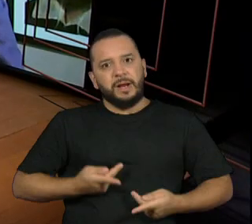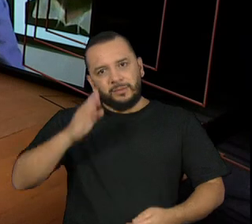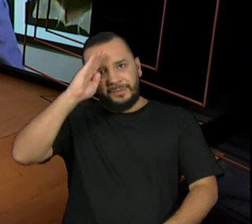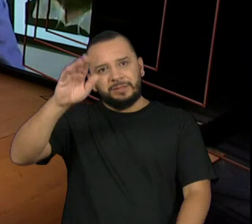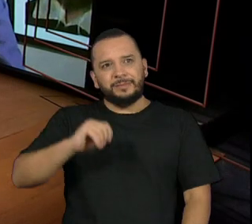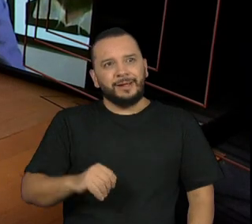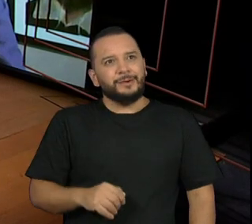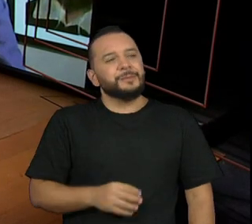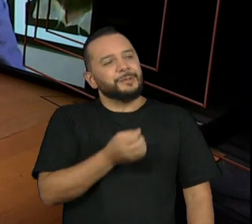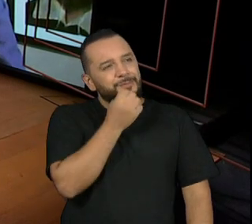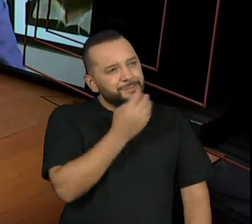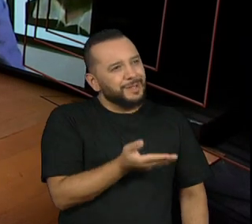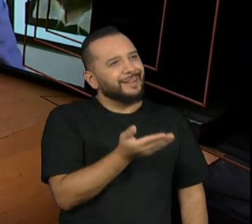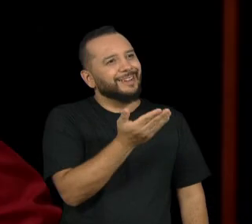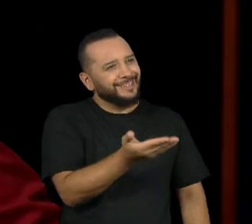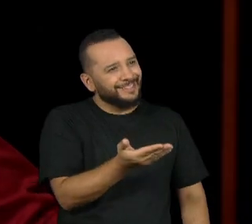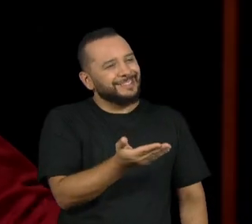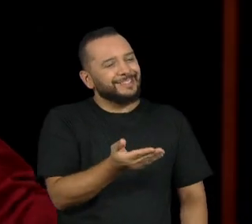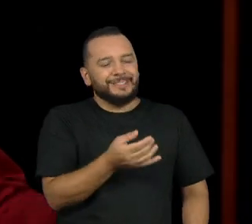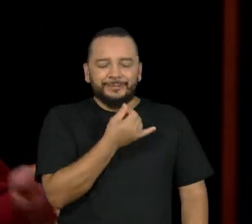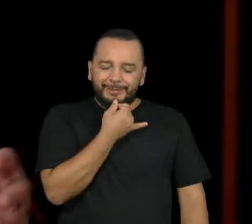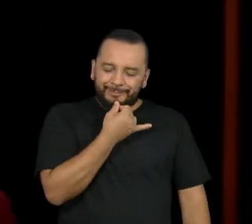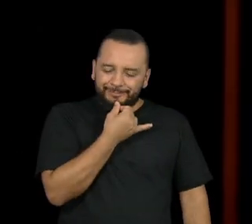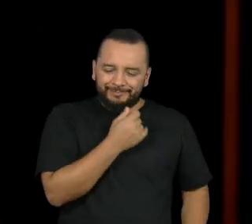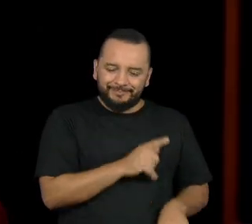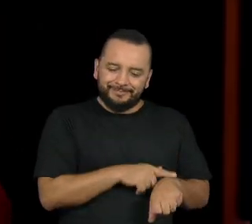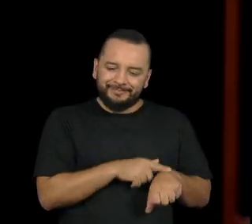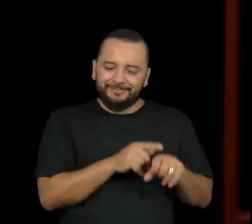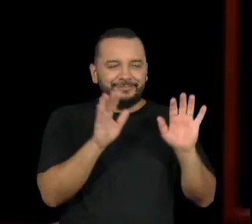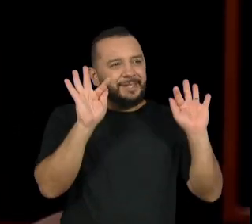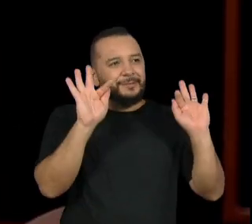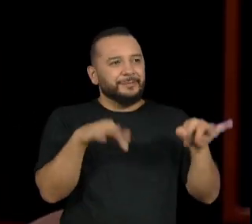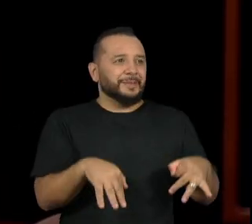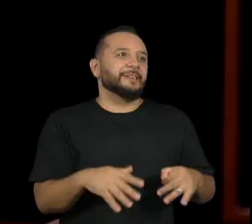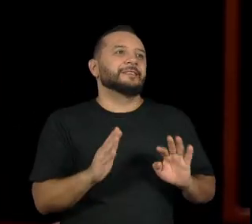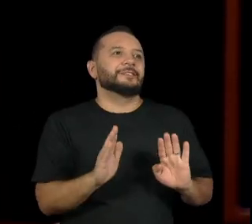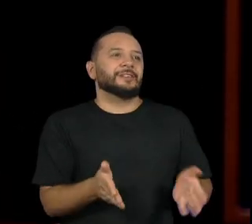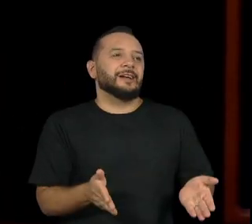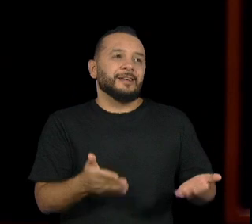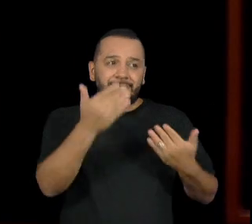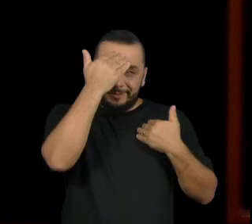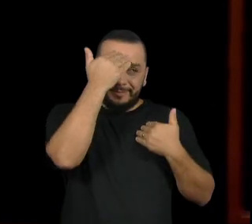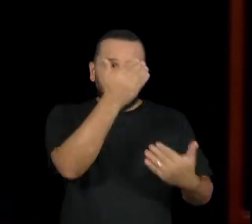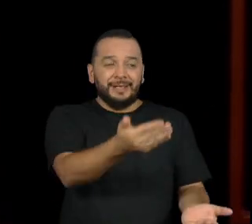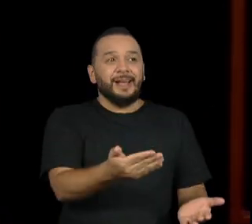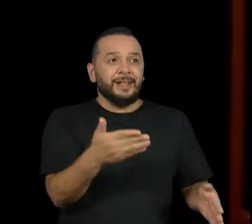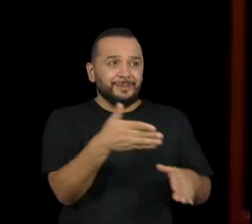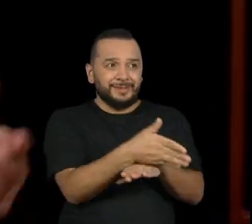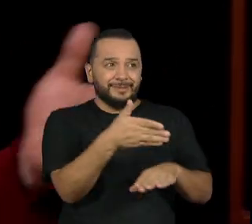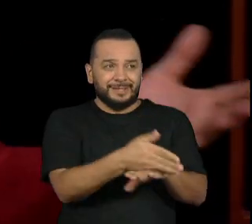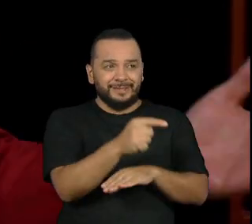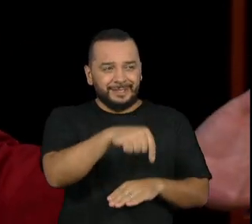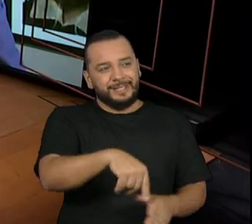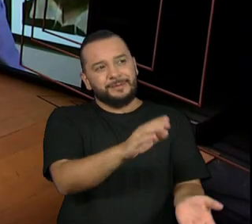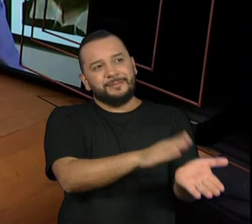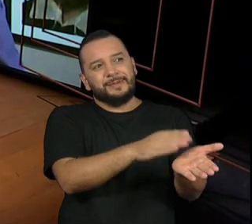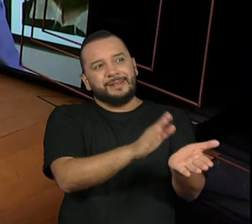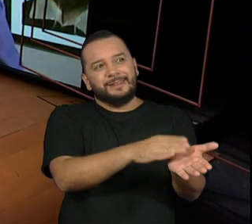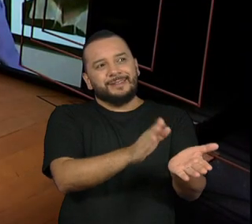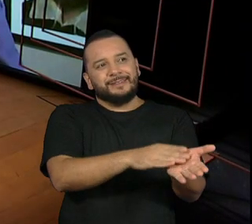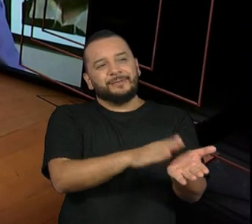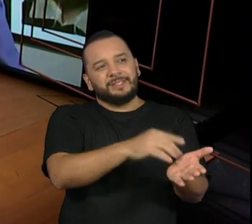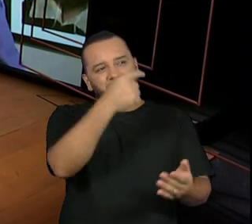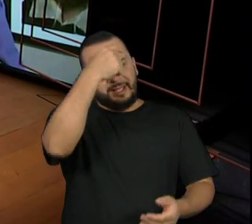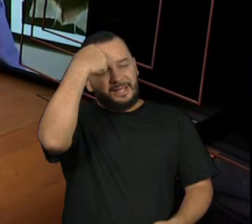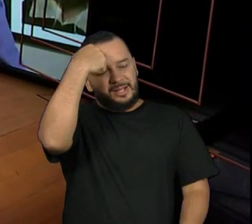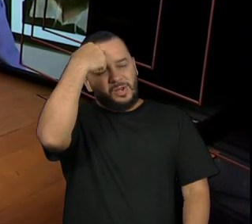Muito bem, Celso. Infelizmente, o nosso tempo está chegando no final. Muito obrigado pela sua participação, parabéns pela sua coerência,